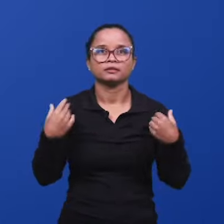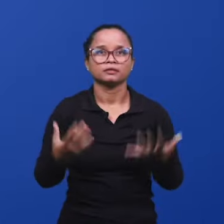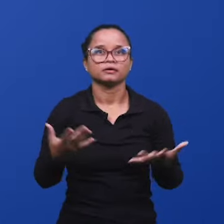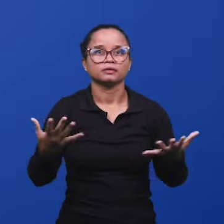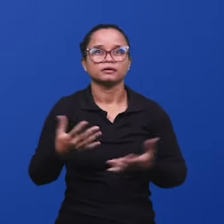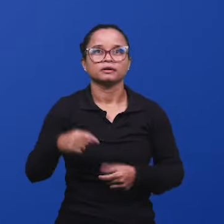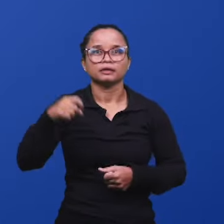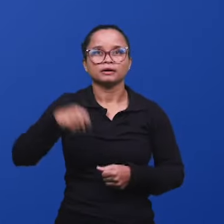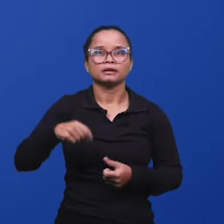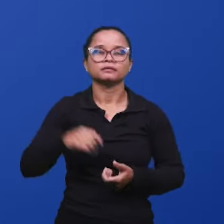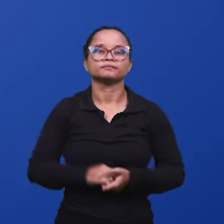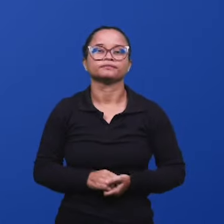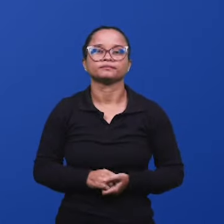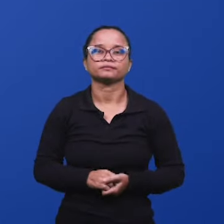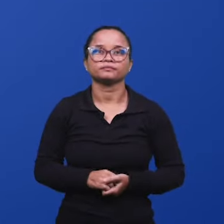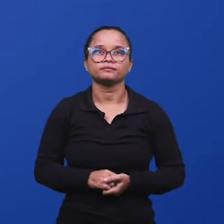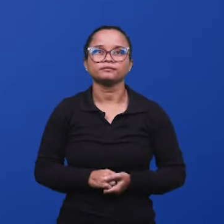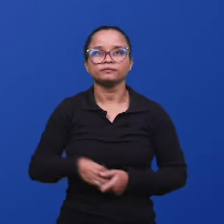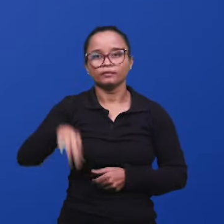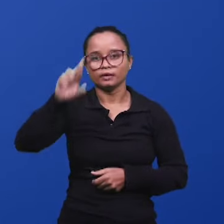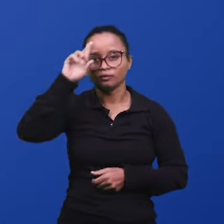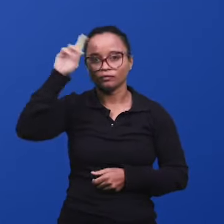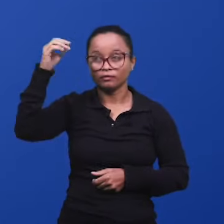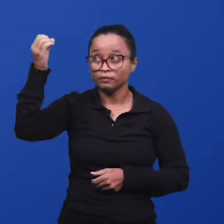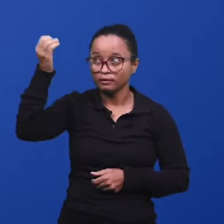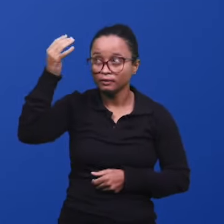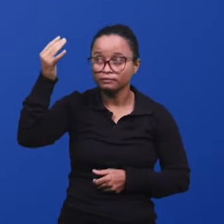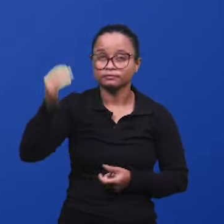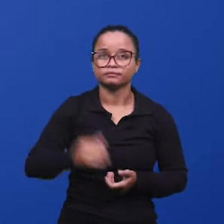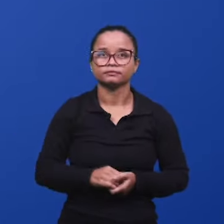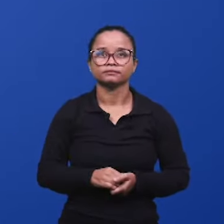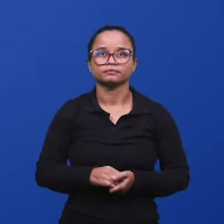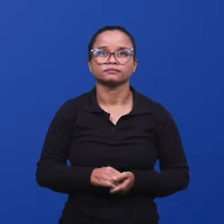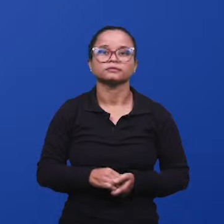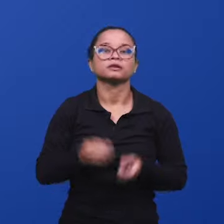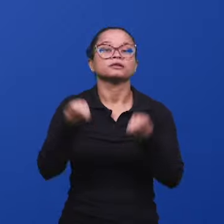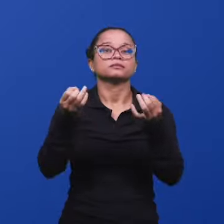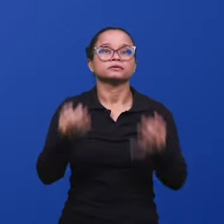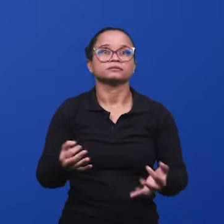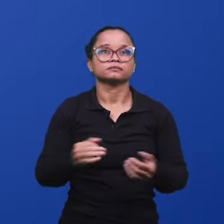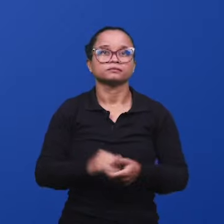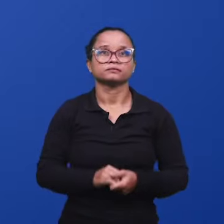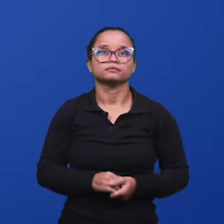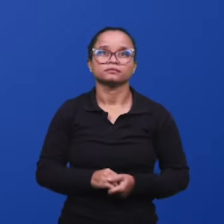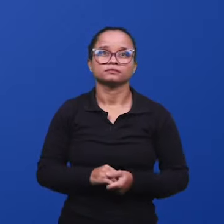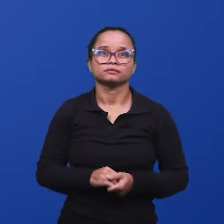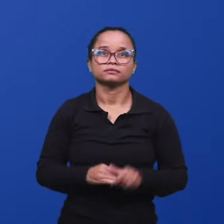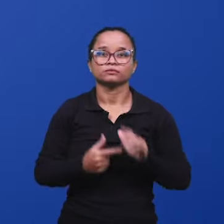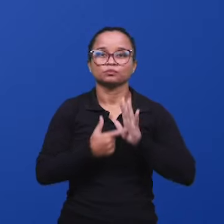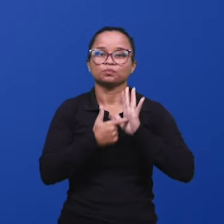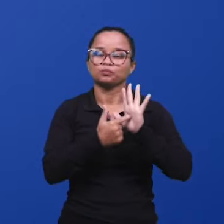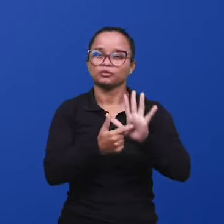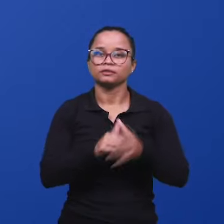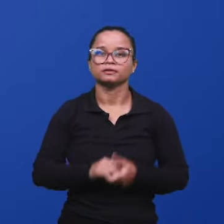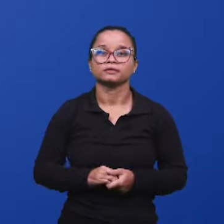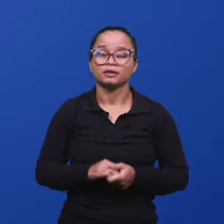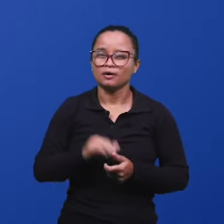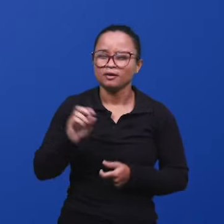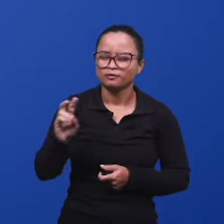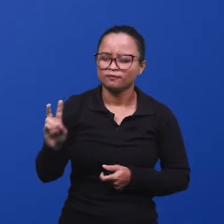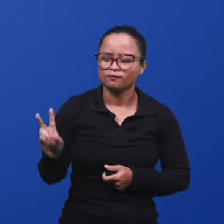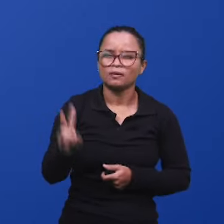estávamos com a igreja de Ottawa, reunidos, e o senhor nos deu essa revelação, falando da grandeza,